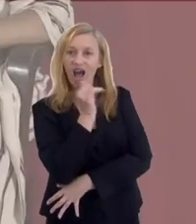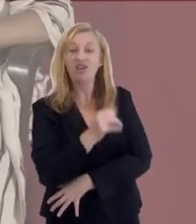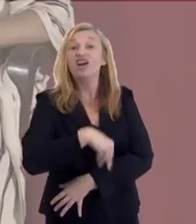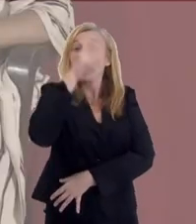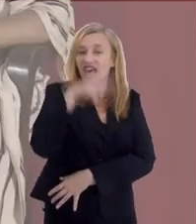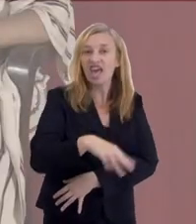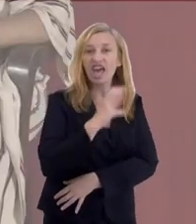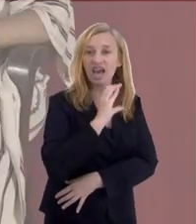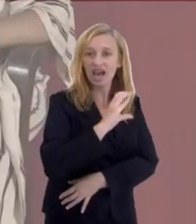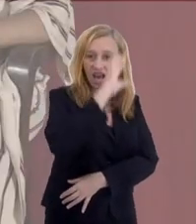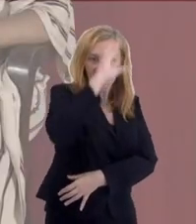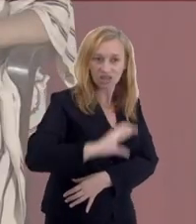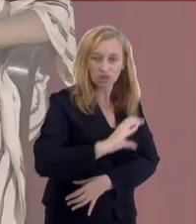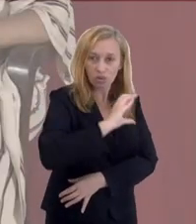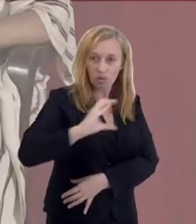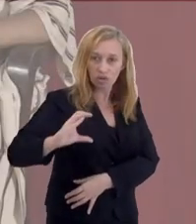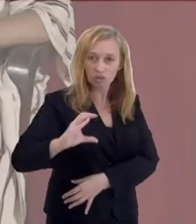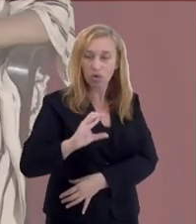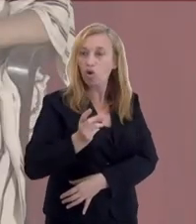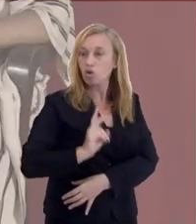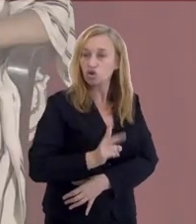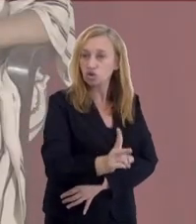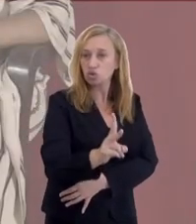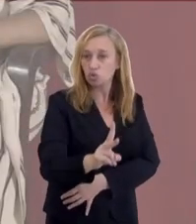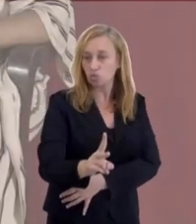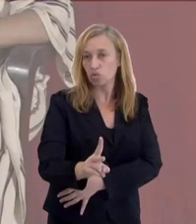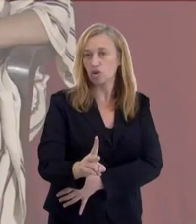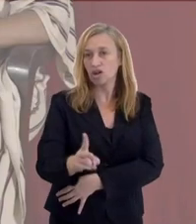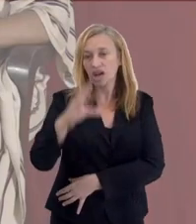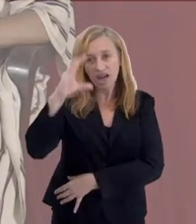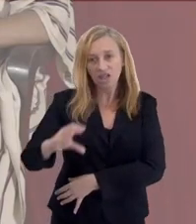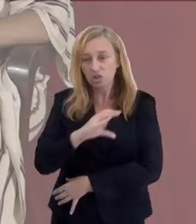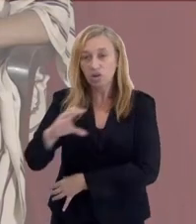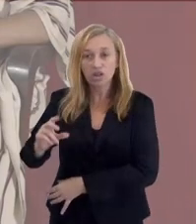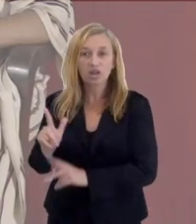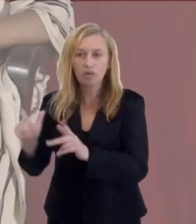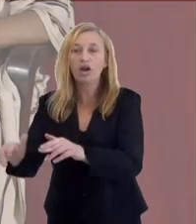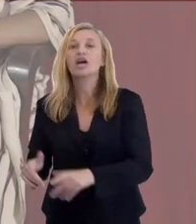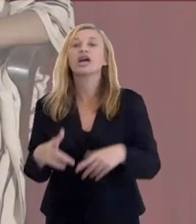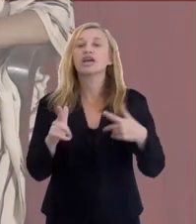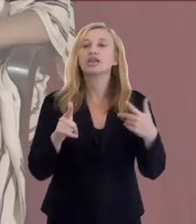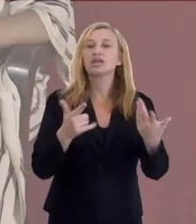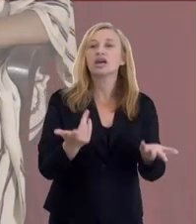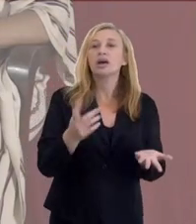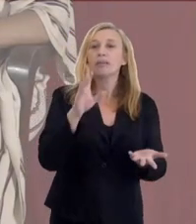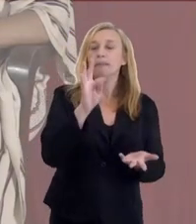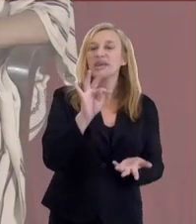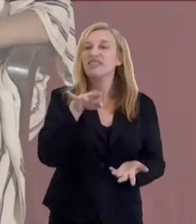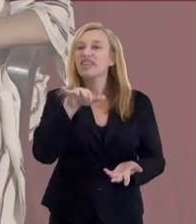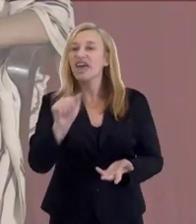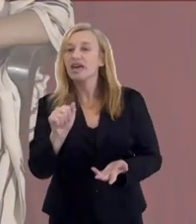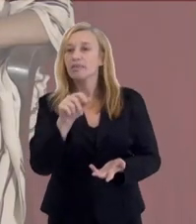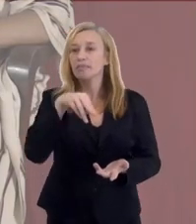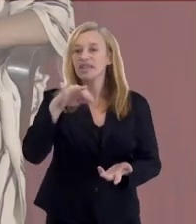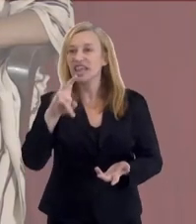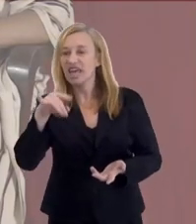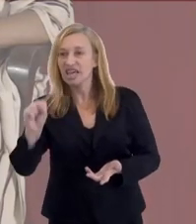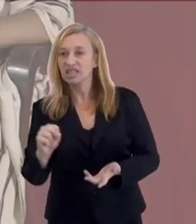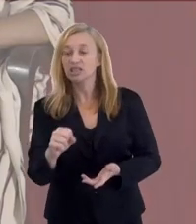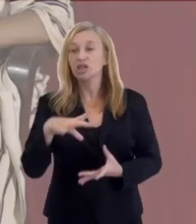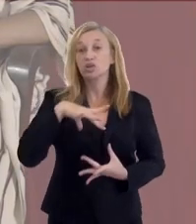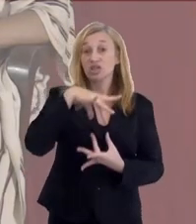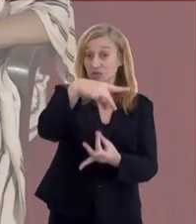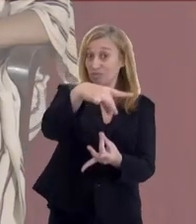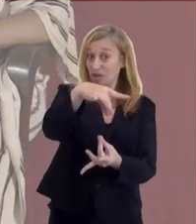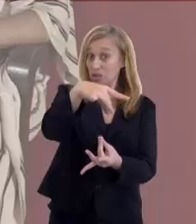Os espíritos narram que quem é católico continua católico do outro lado. Tanto que o Bezerra de Menezes, muitas vezes, quando dá as suas